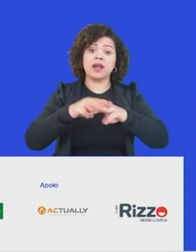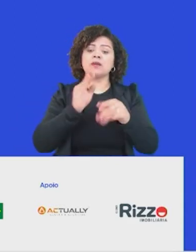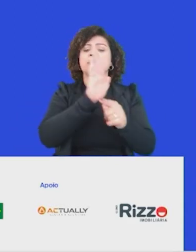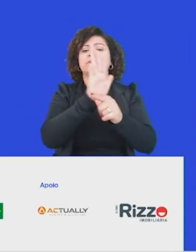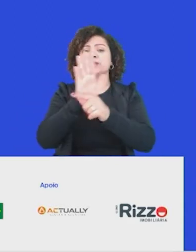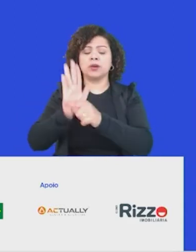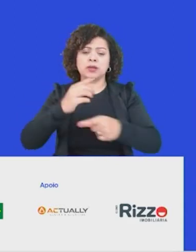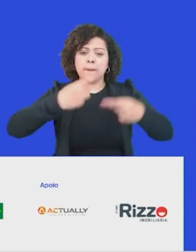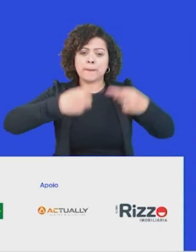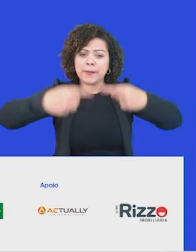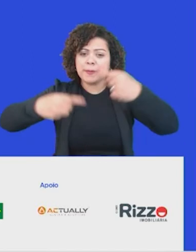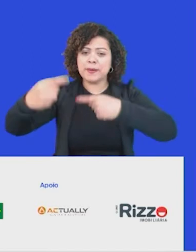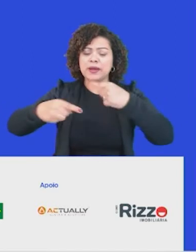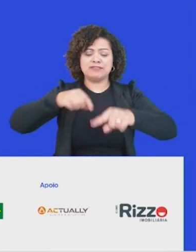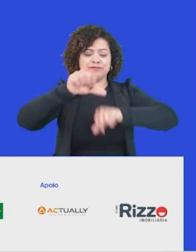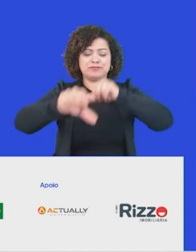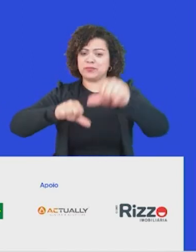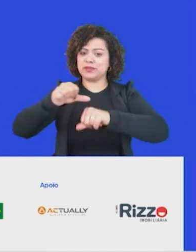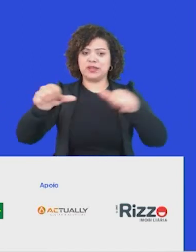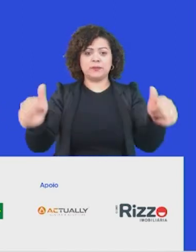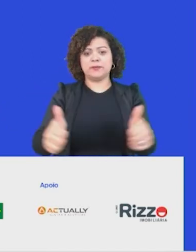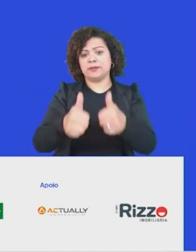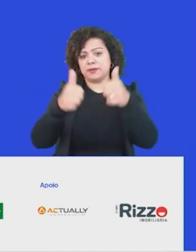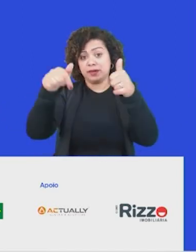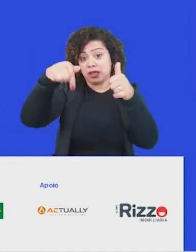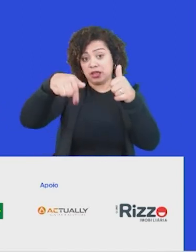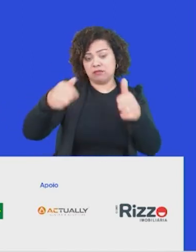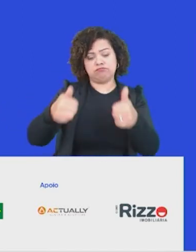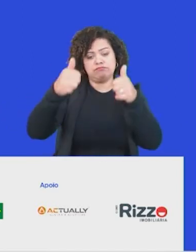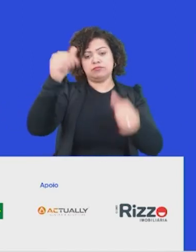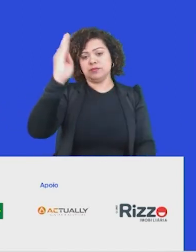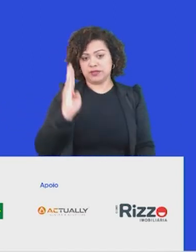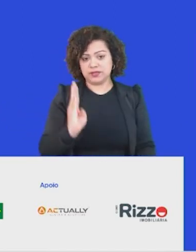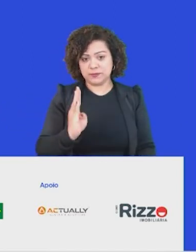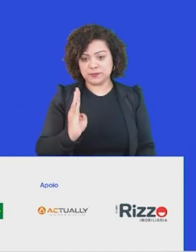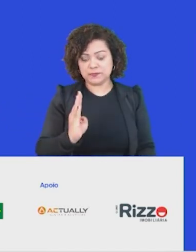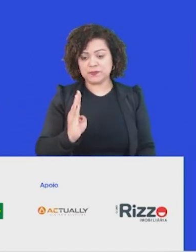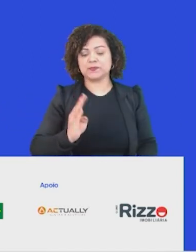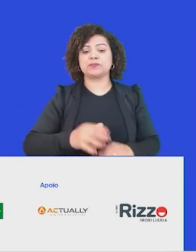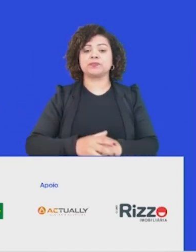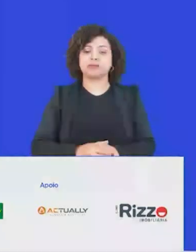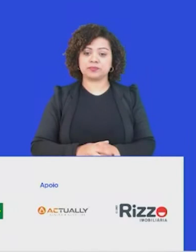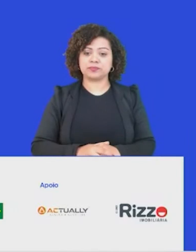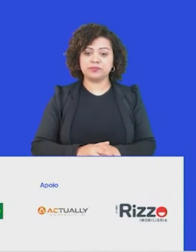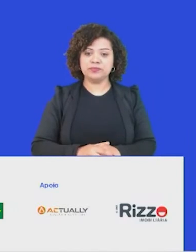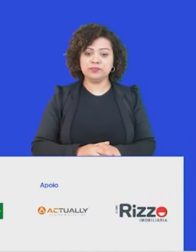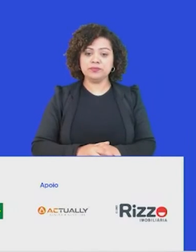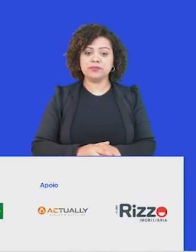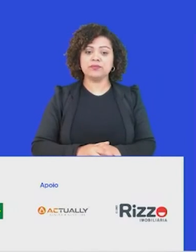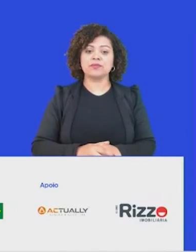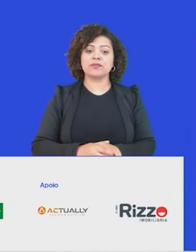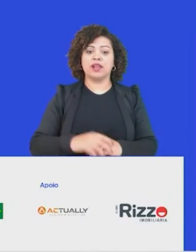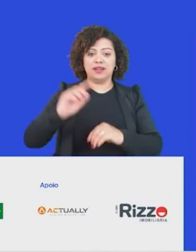à competitividade, à inovação e ao desenvolvimento do Brasil. Então, esse trabalho que eu estou contando resumido e depois vamos ter tempo